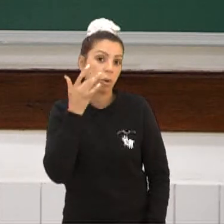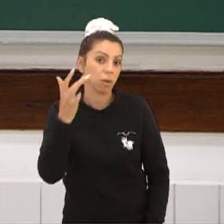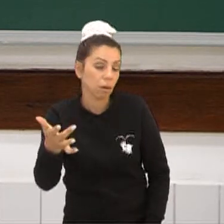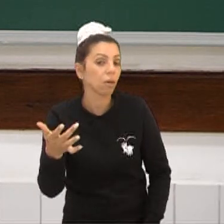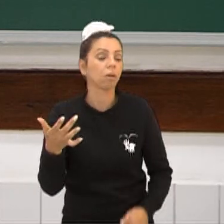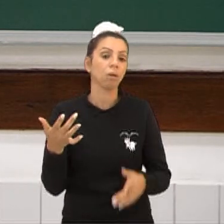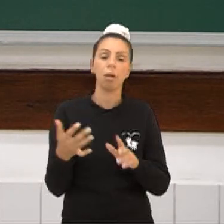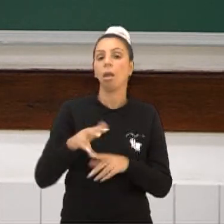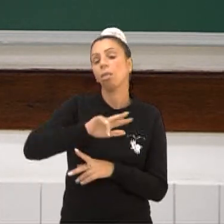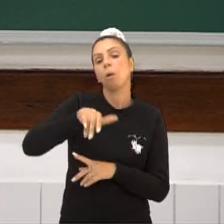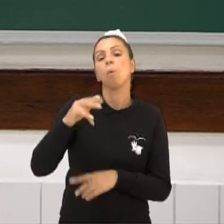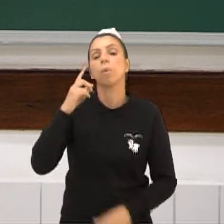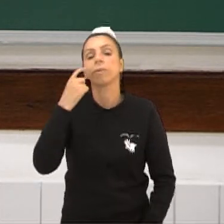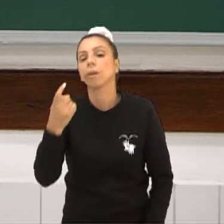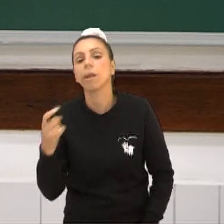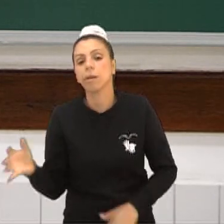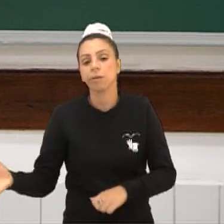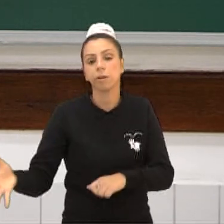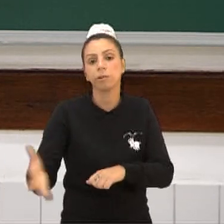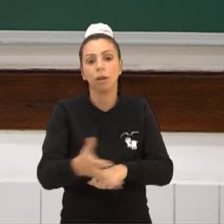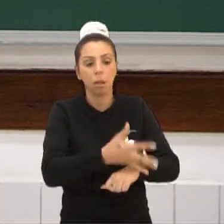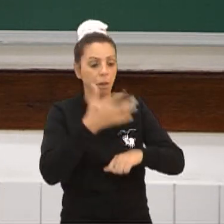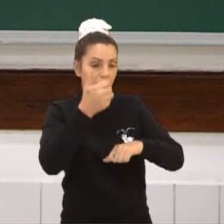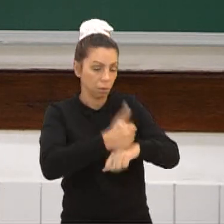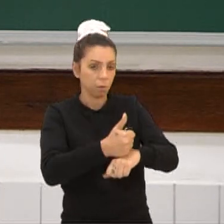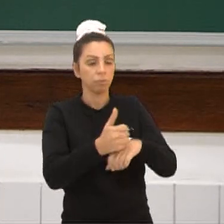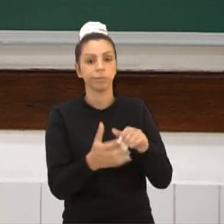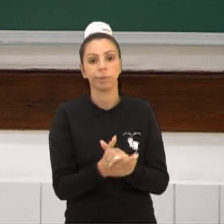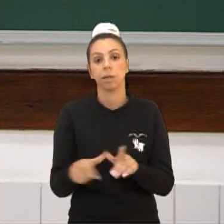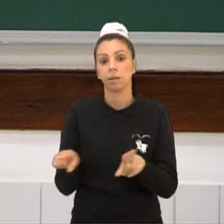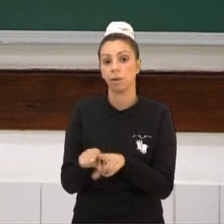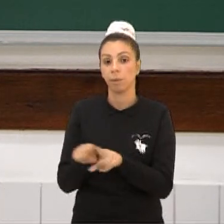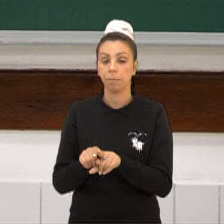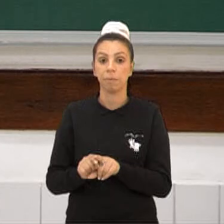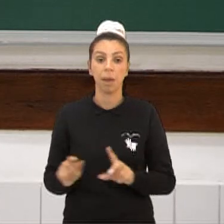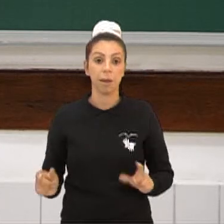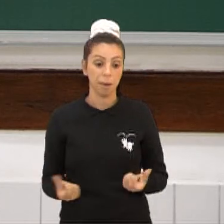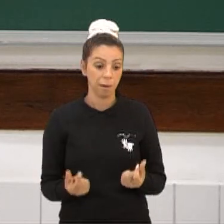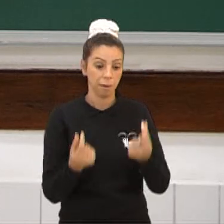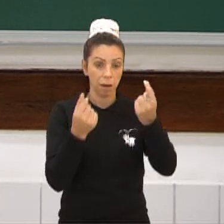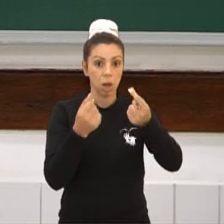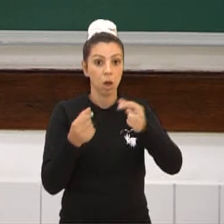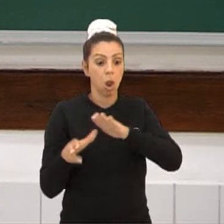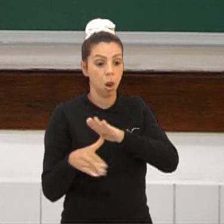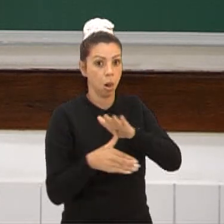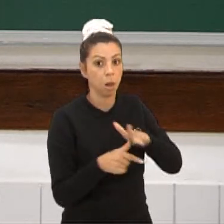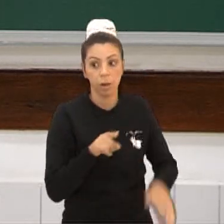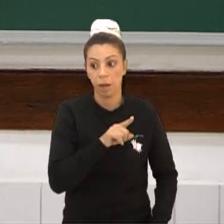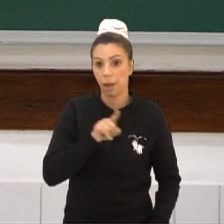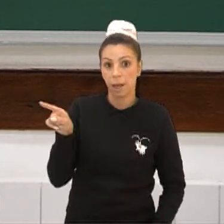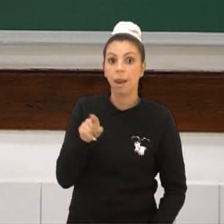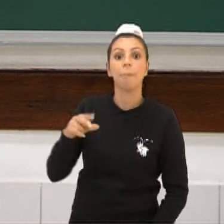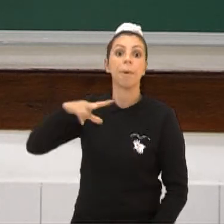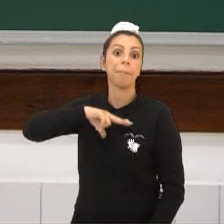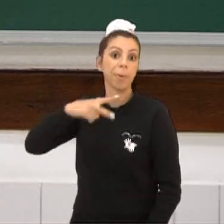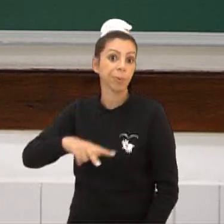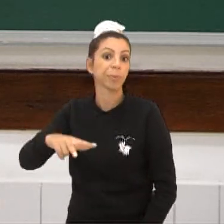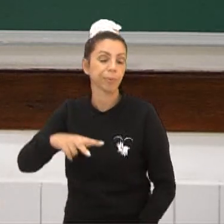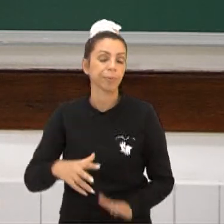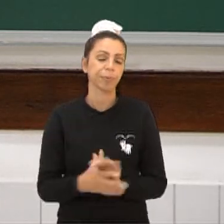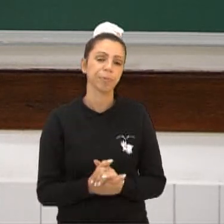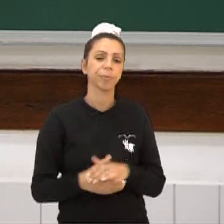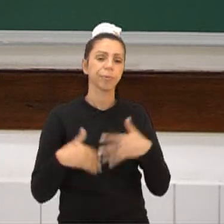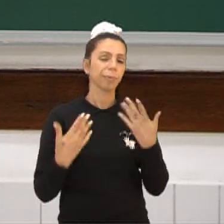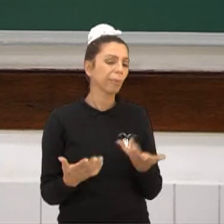interesse de colonizar o Brasil. Existia o interesse de trazer toda a riqueza do Brasil e levar para Portugal. E nós vemos que a